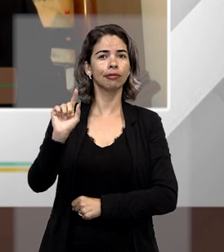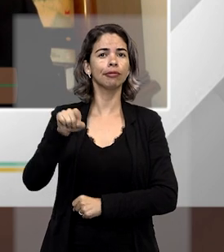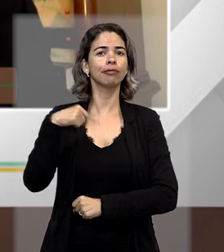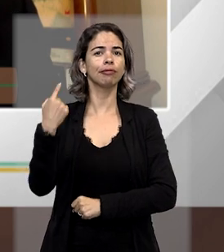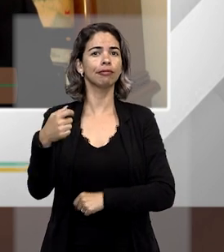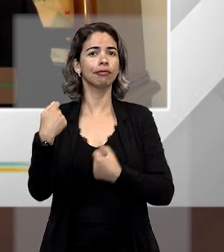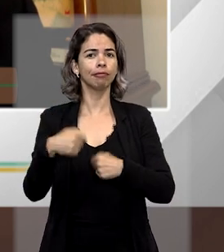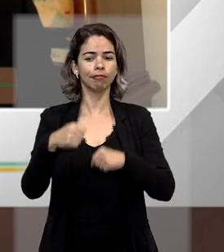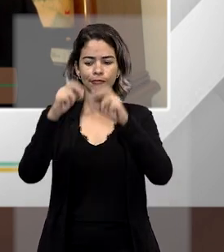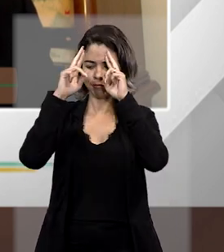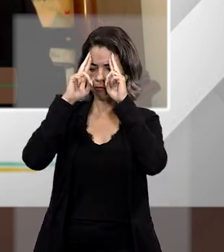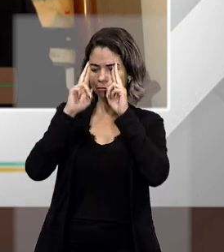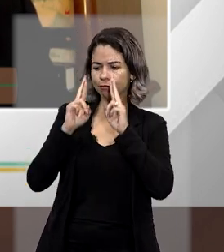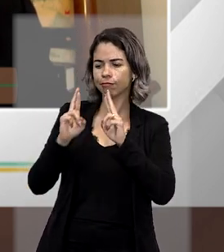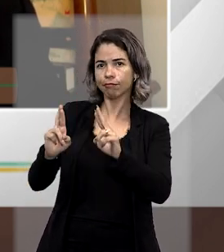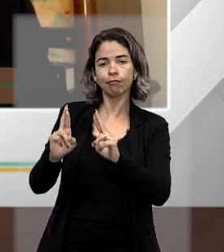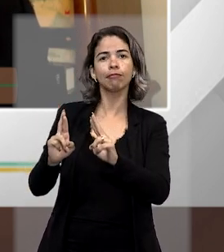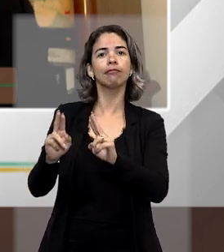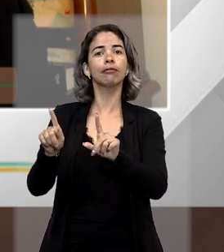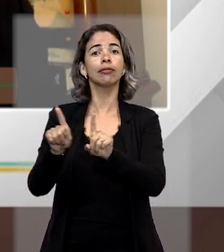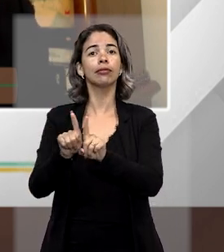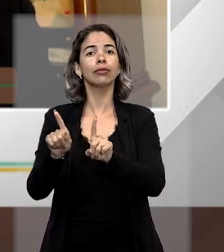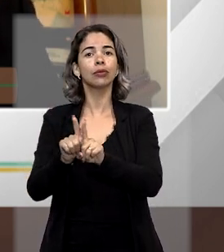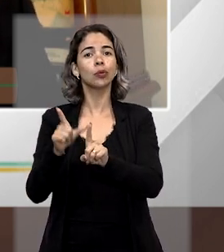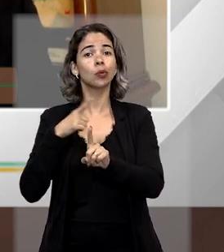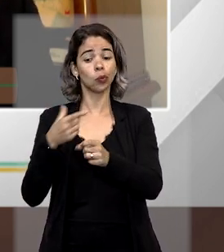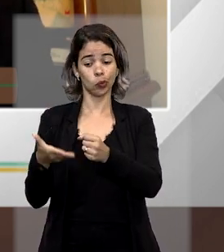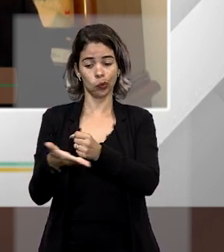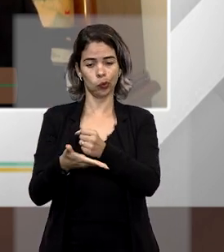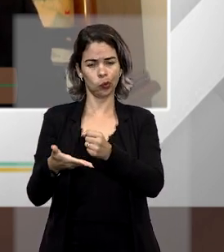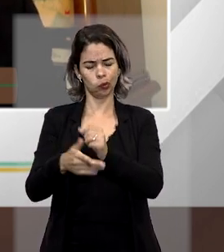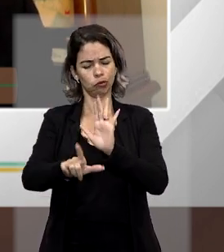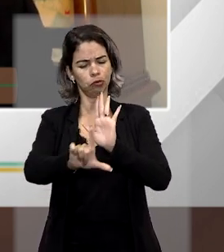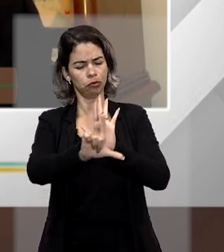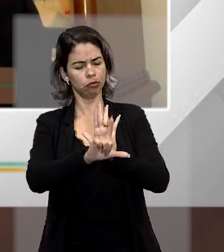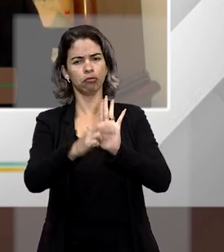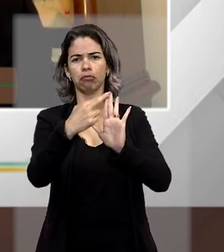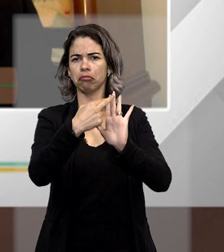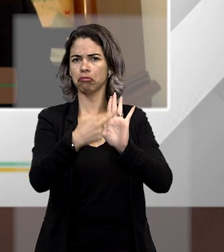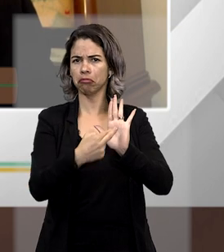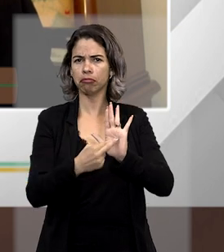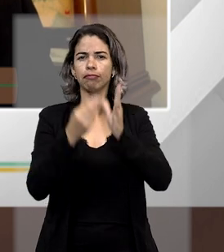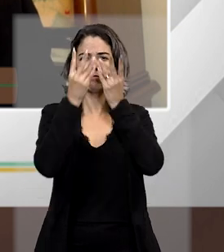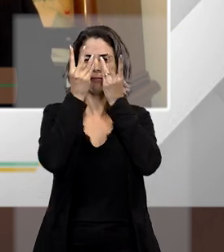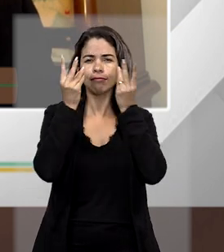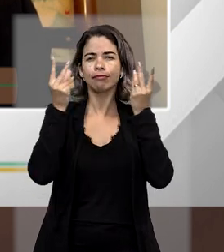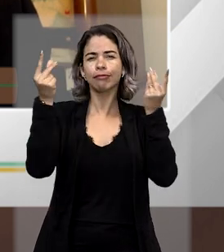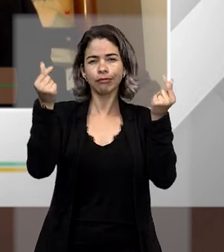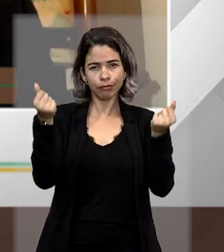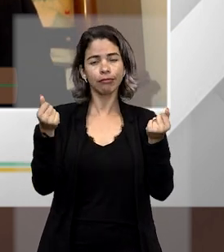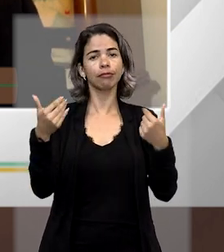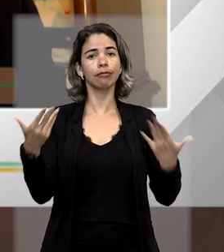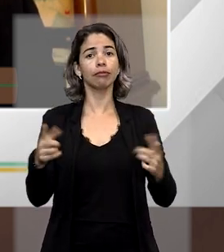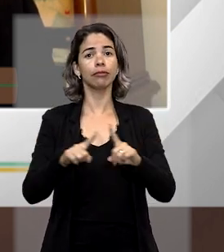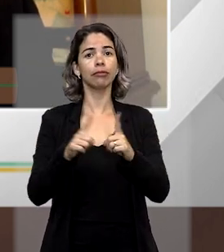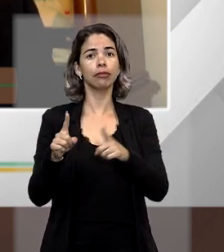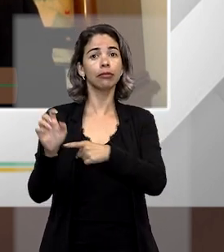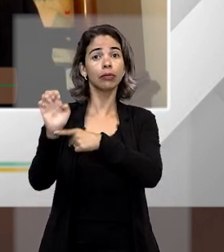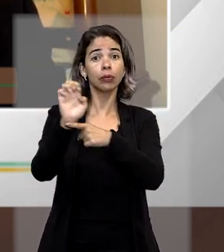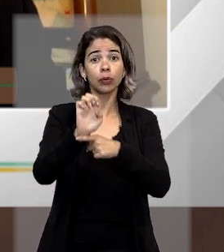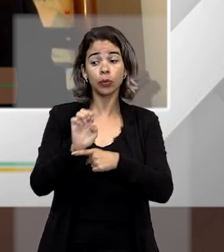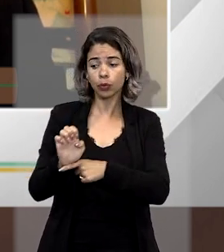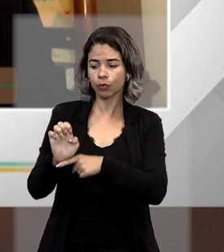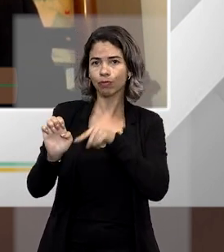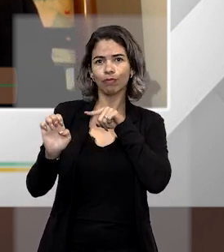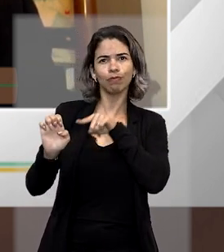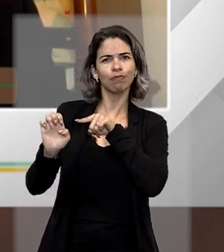respeitar, sermos guiados por leis, por regras abstratas, enfim. E